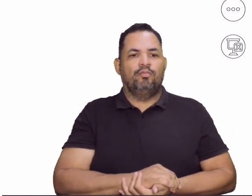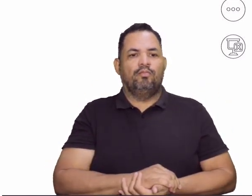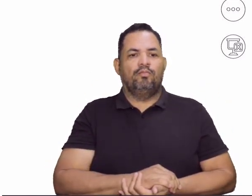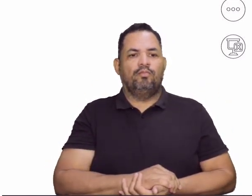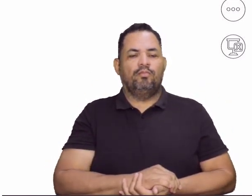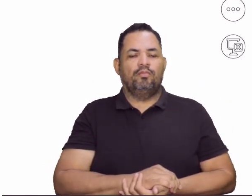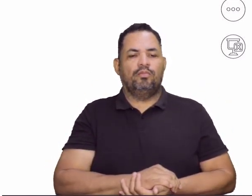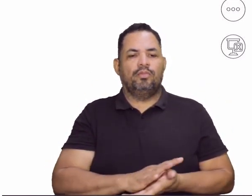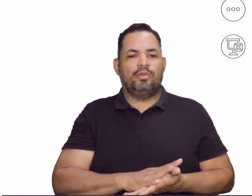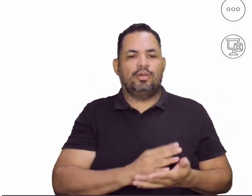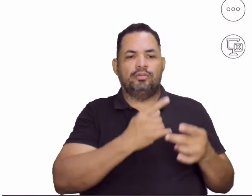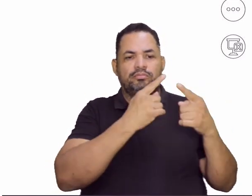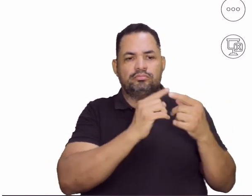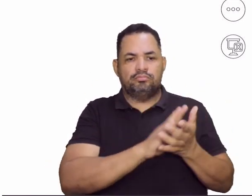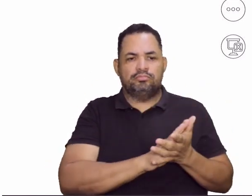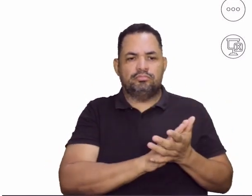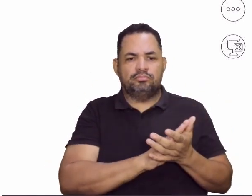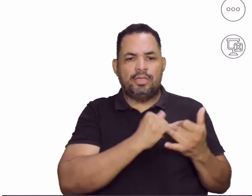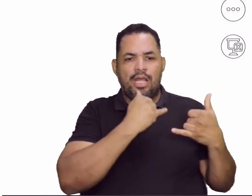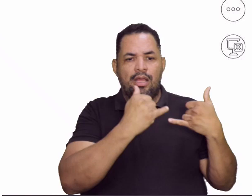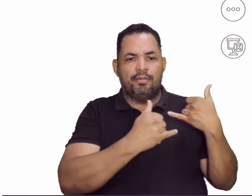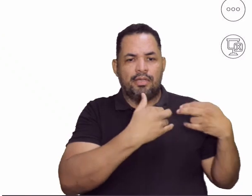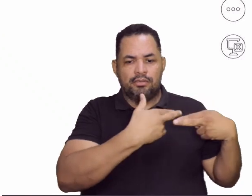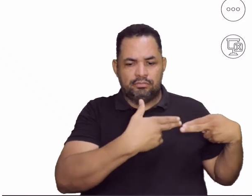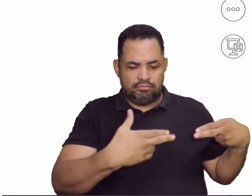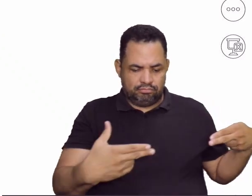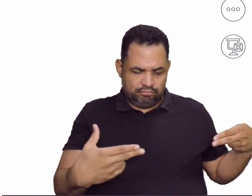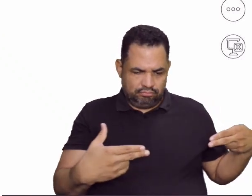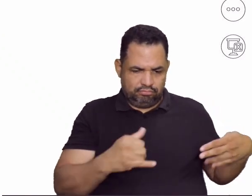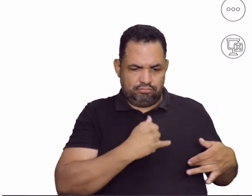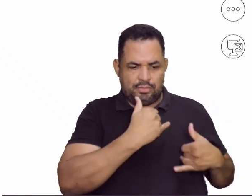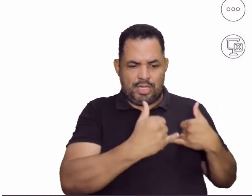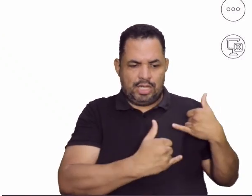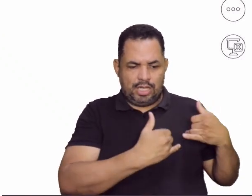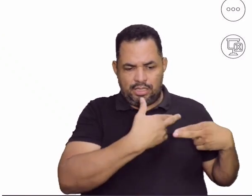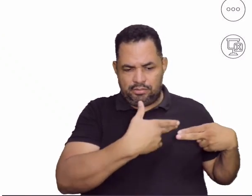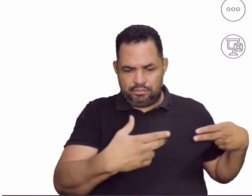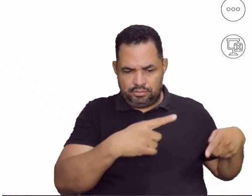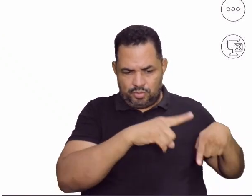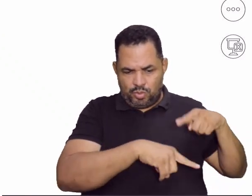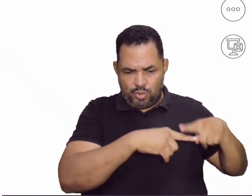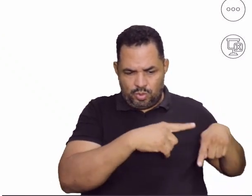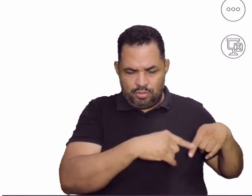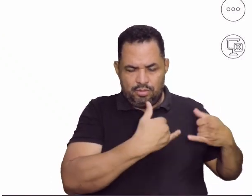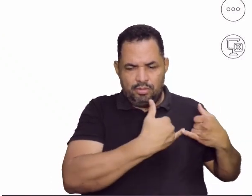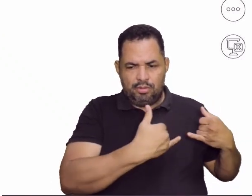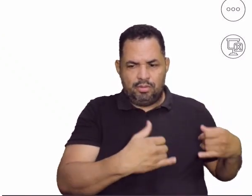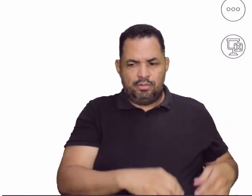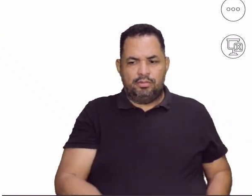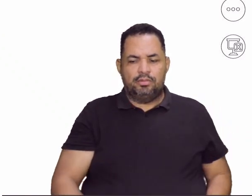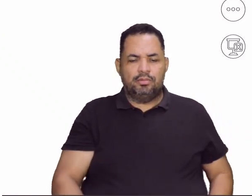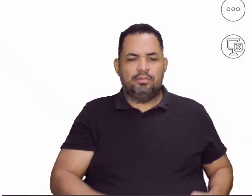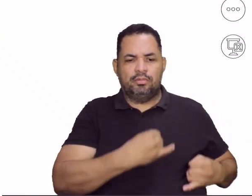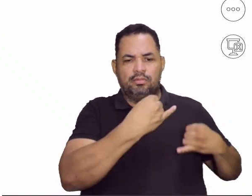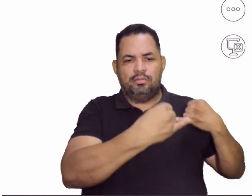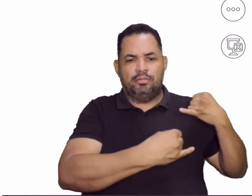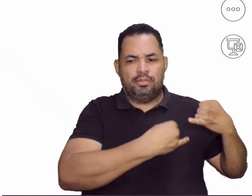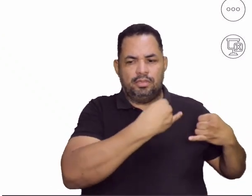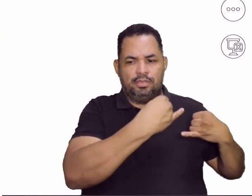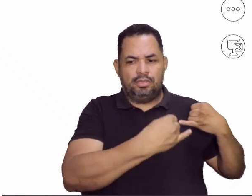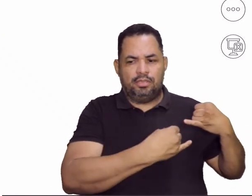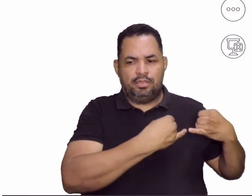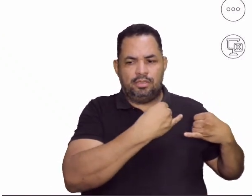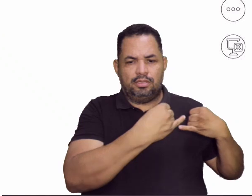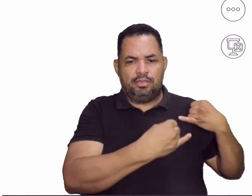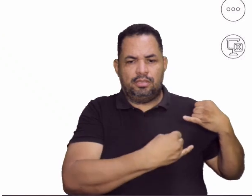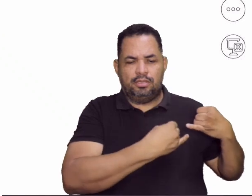Os jogos, por sinal, deixa eu molhar aqui um pouquinho a garganta, os jogos, por sinal,